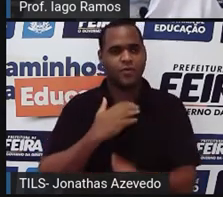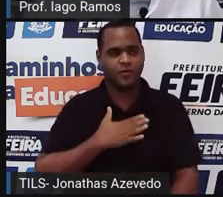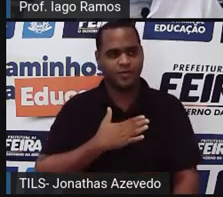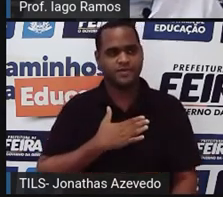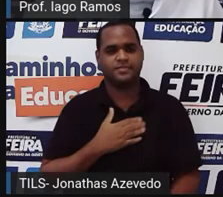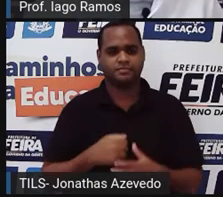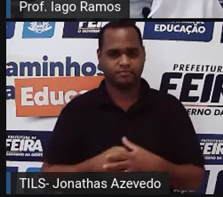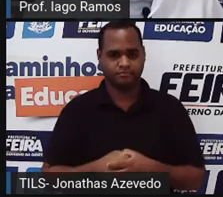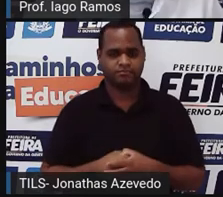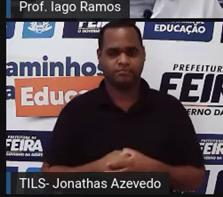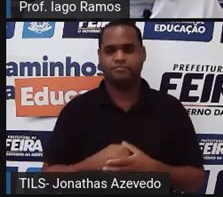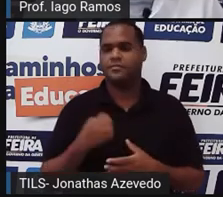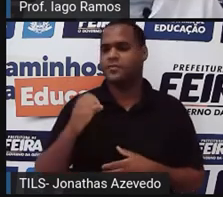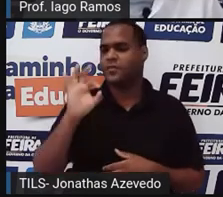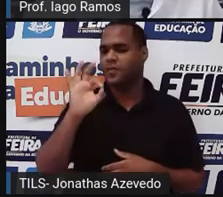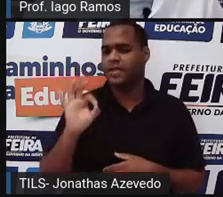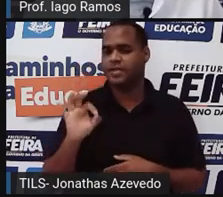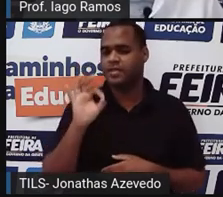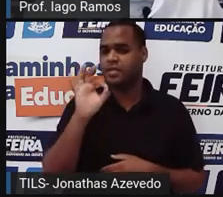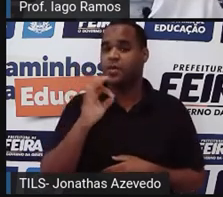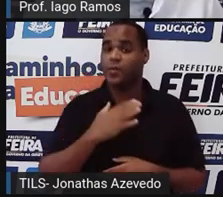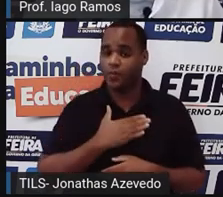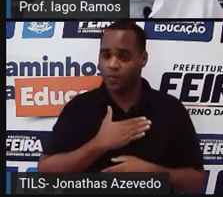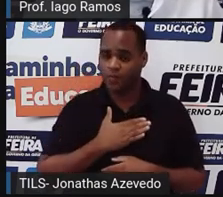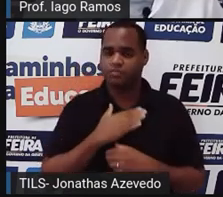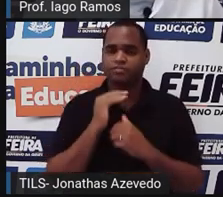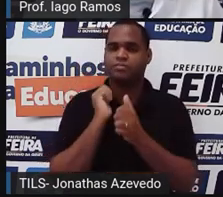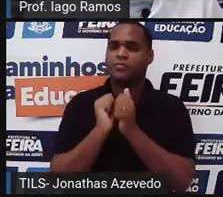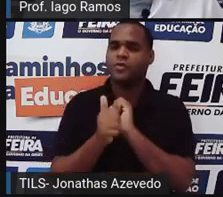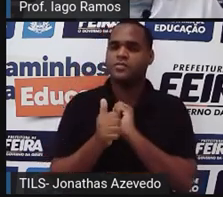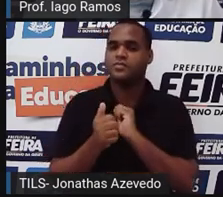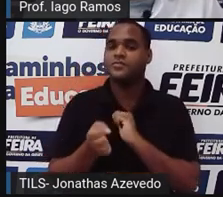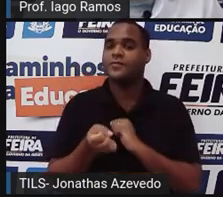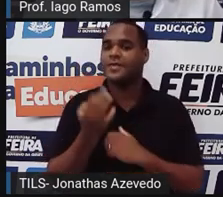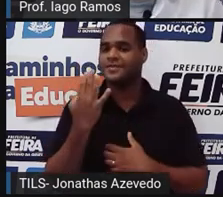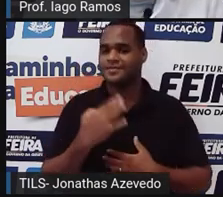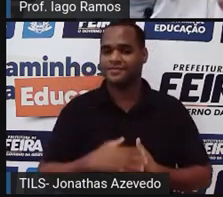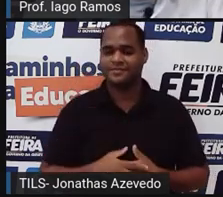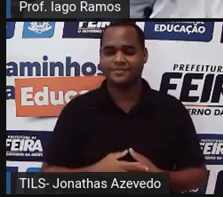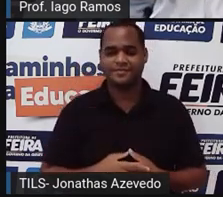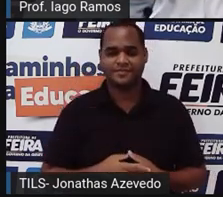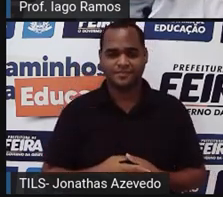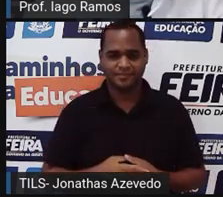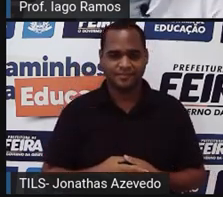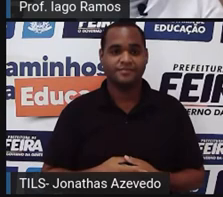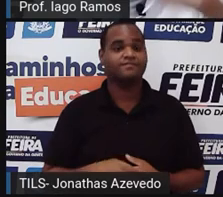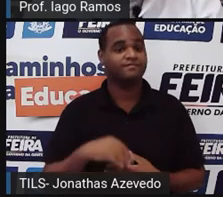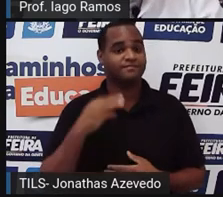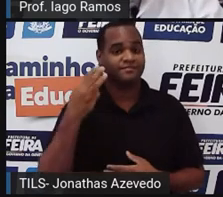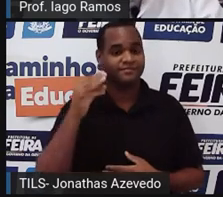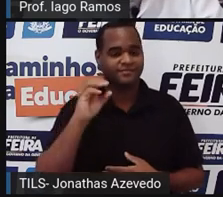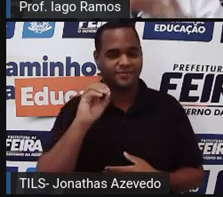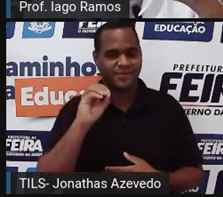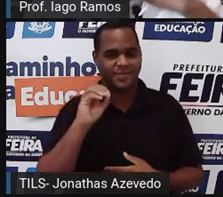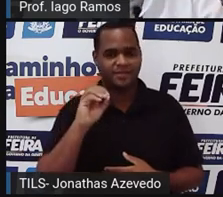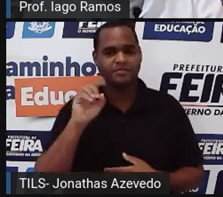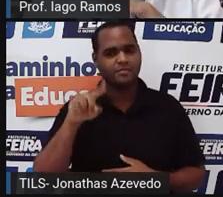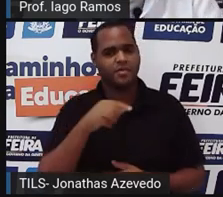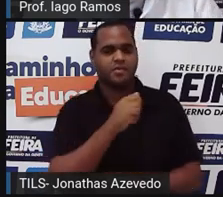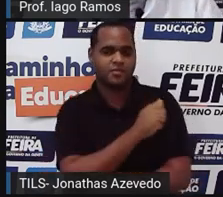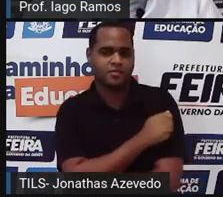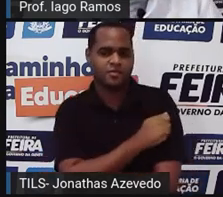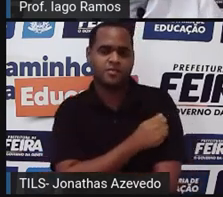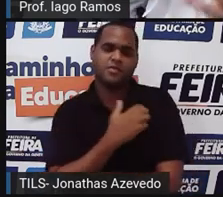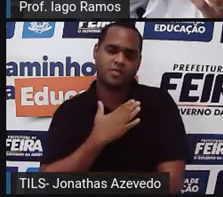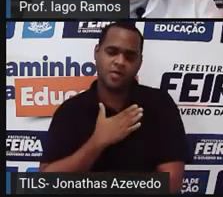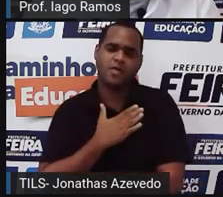Qual é a porcentagem de alunos que gostam de esporte? Dos 30, 15 gostam